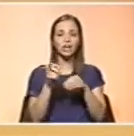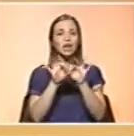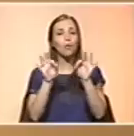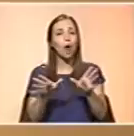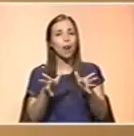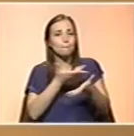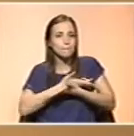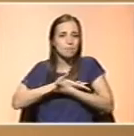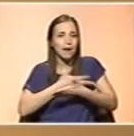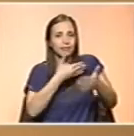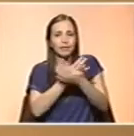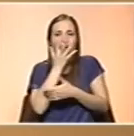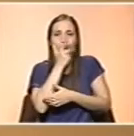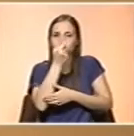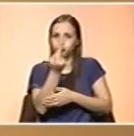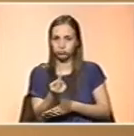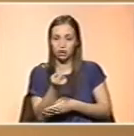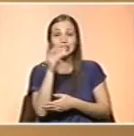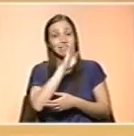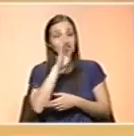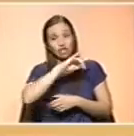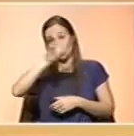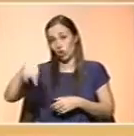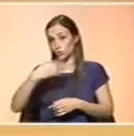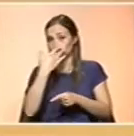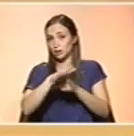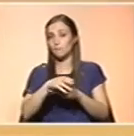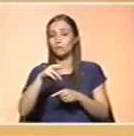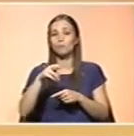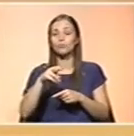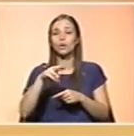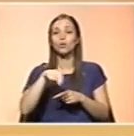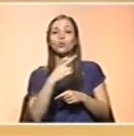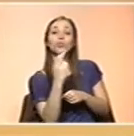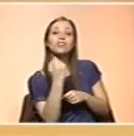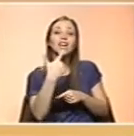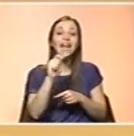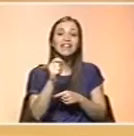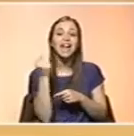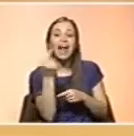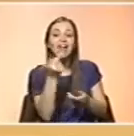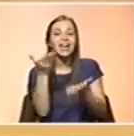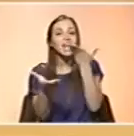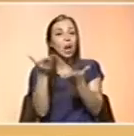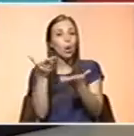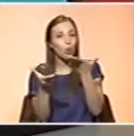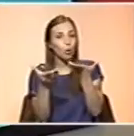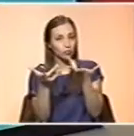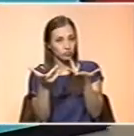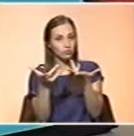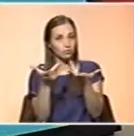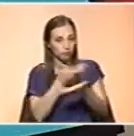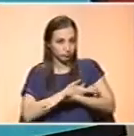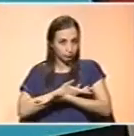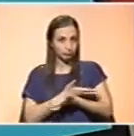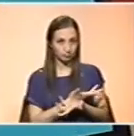Se nós expressarmos o consumo de nutrientes, por exemplo, por quilo de peso. Nunca mais, nunca mais, e o valor energético, então, é brutal.